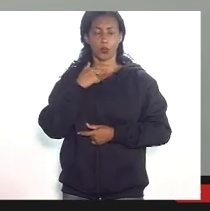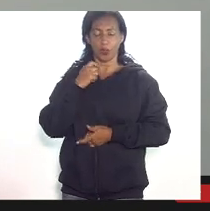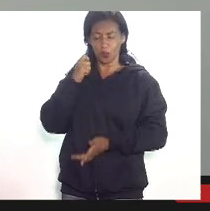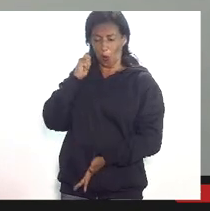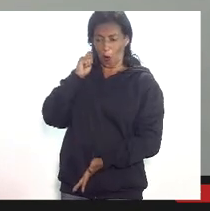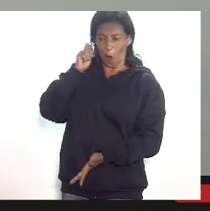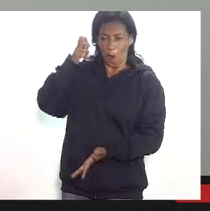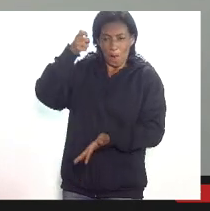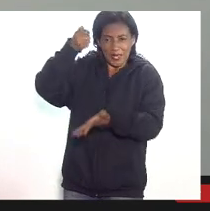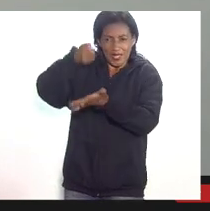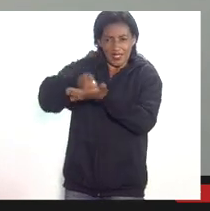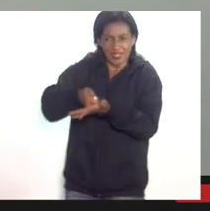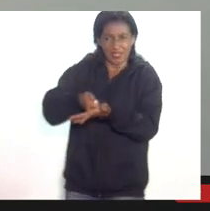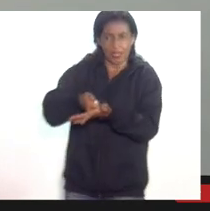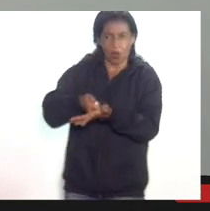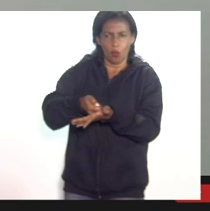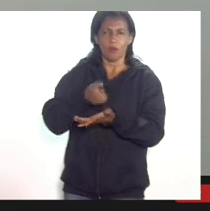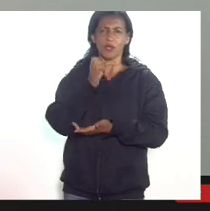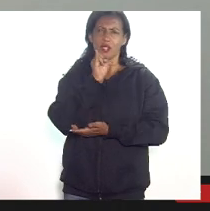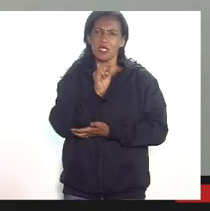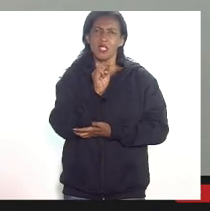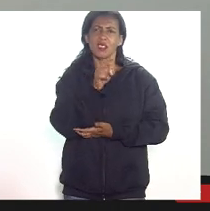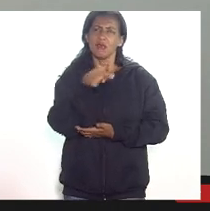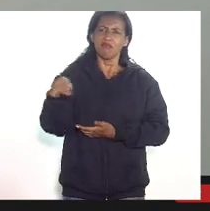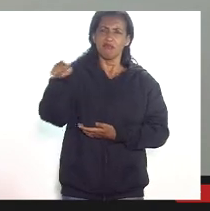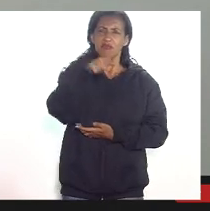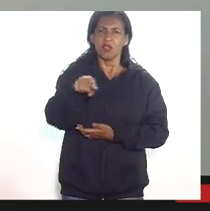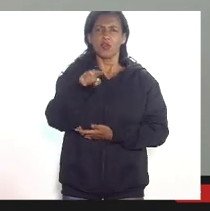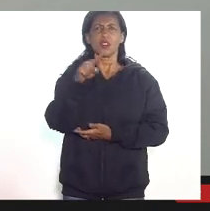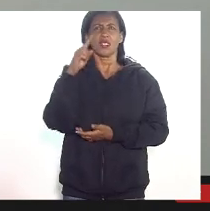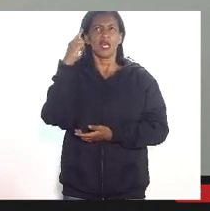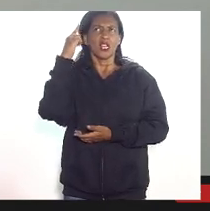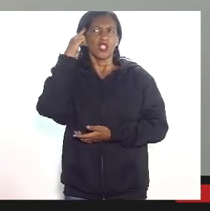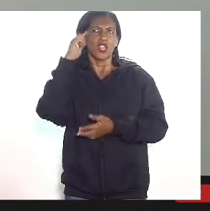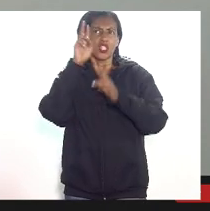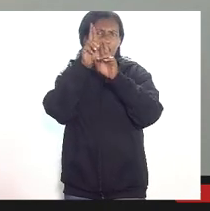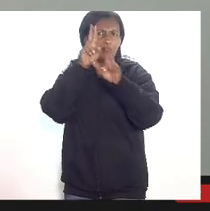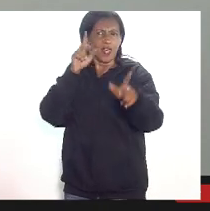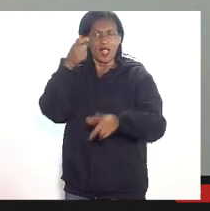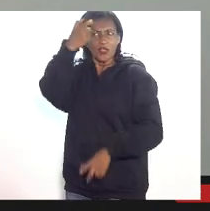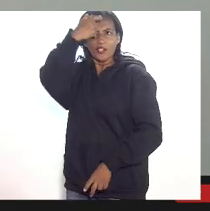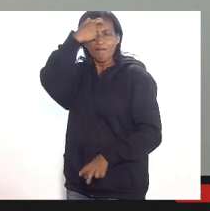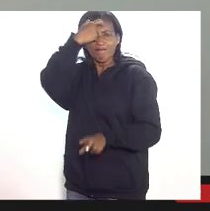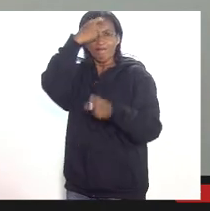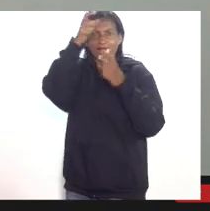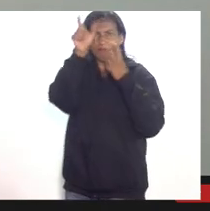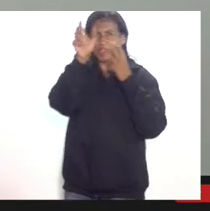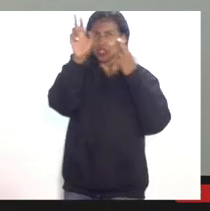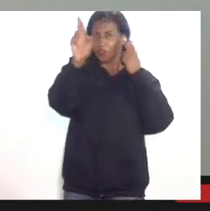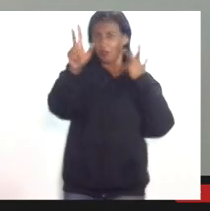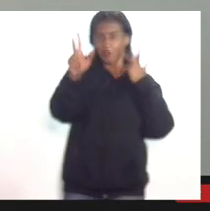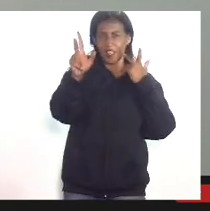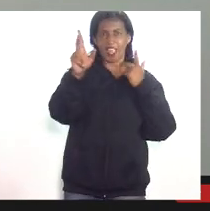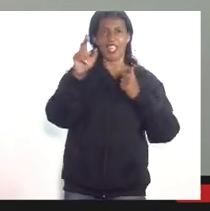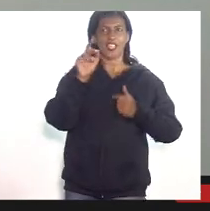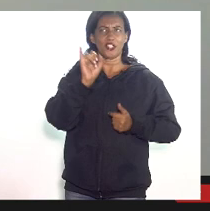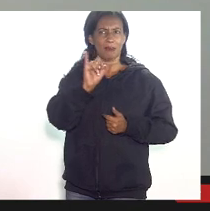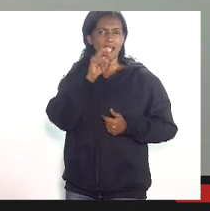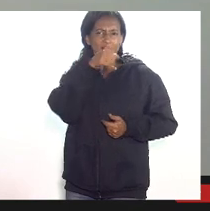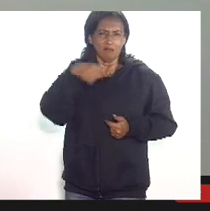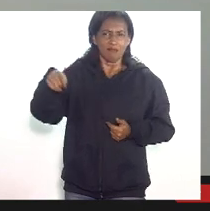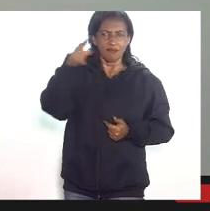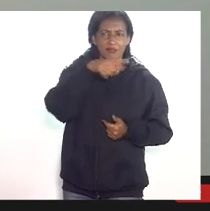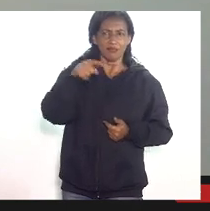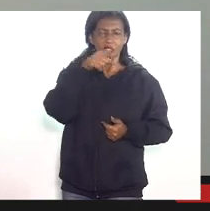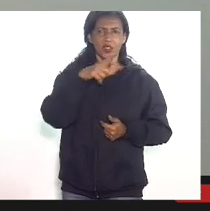caso os senhores enxerguem um caminho jurídico né diferente do nosso entendimento a gente acha e realmente pelos entendimentos de procuradores e muitos